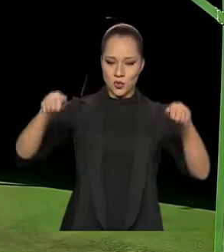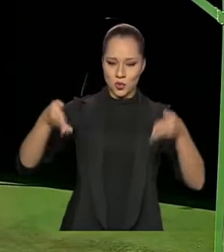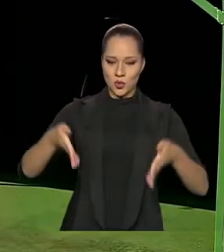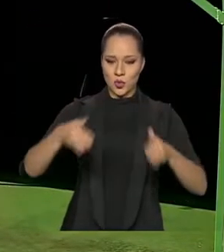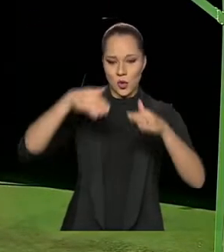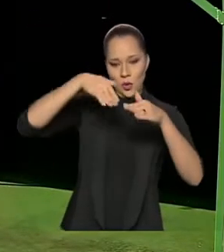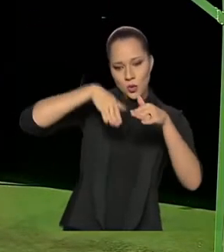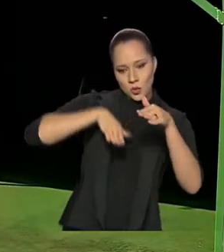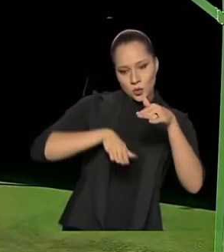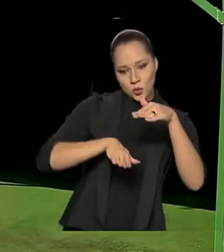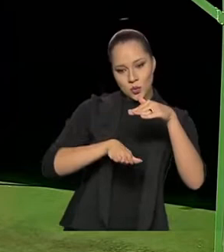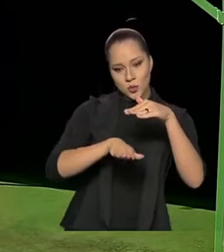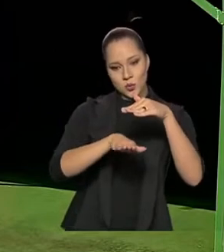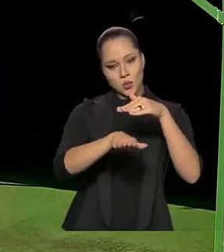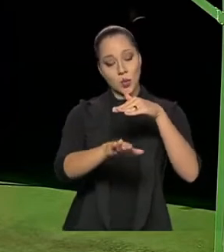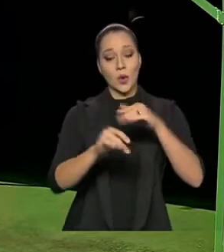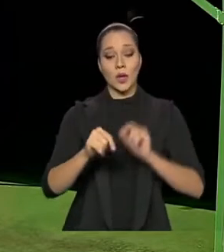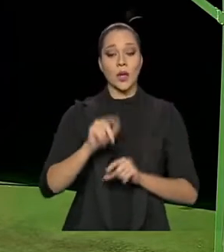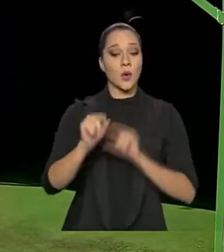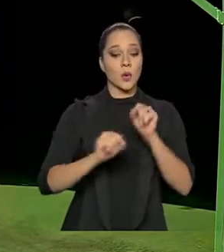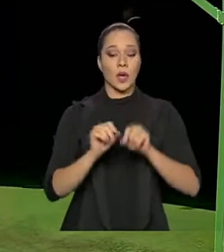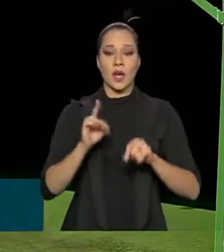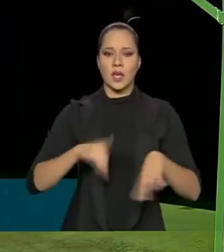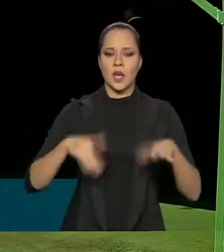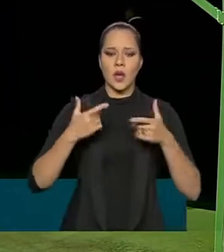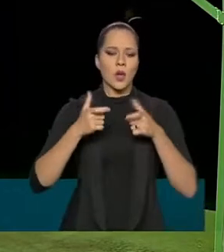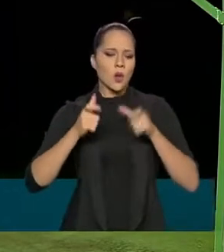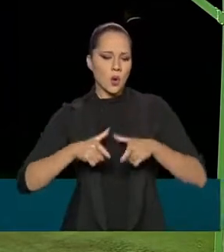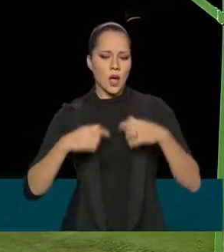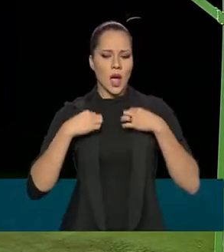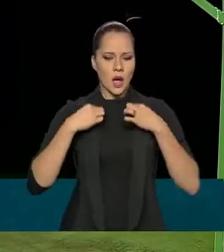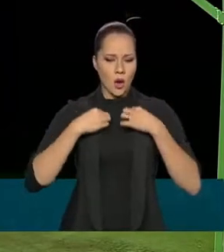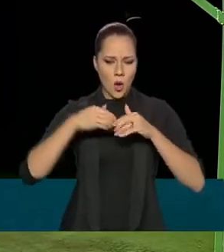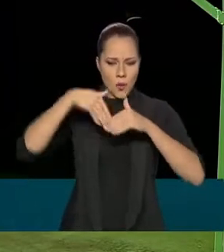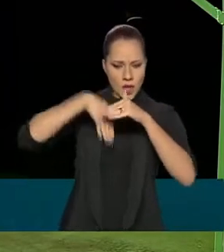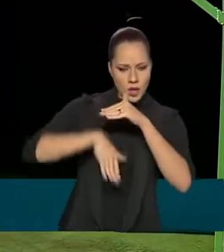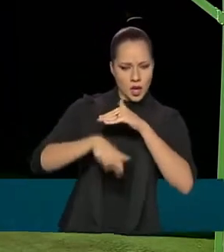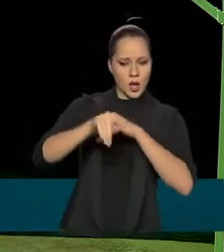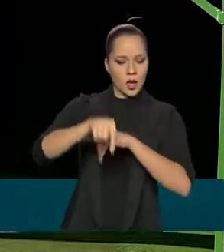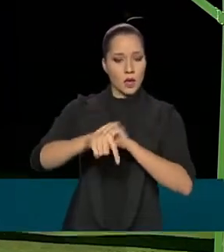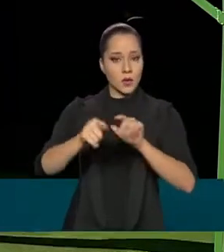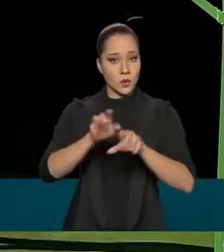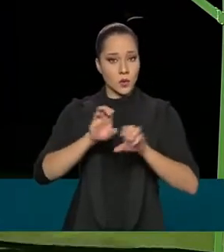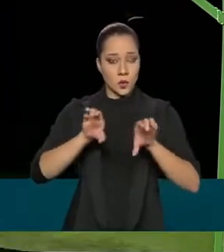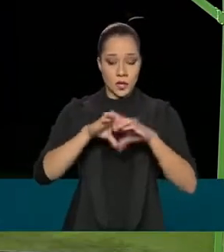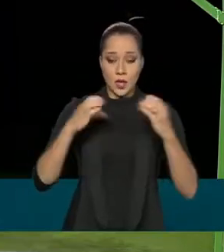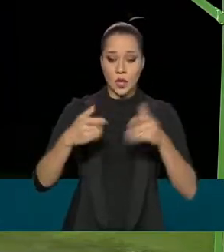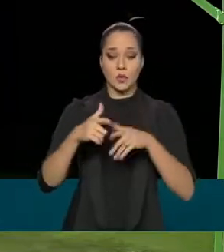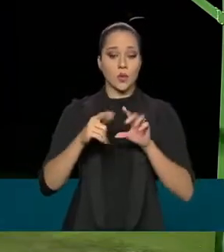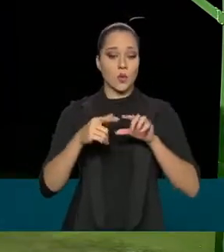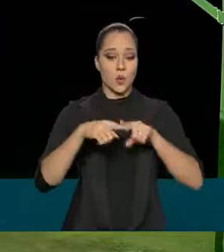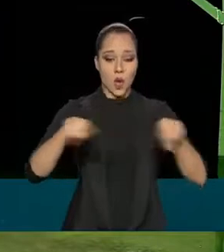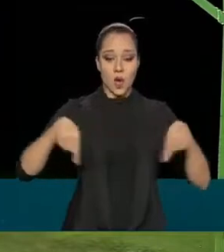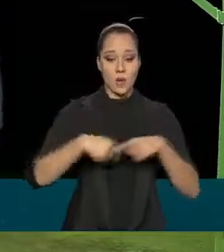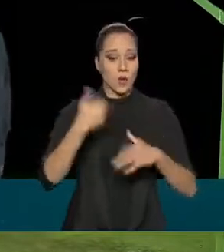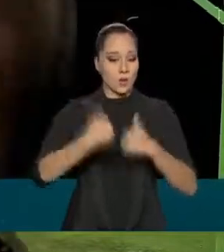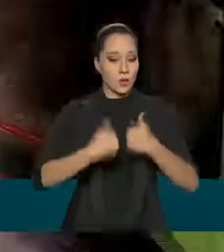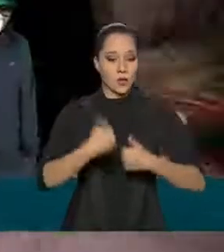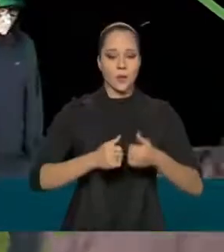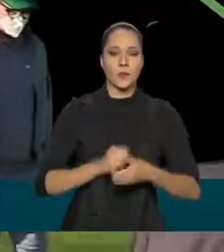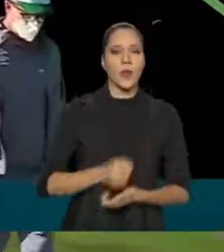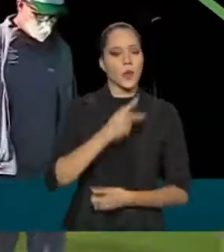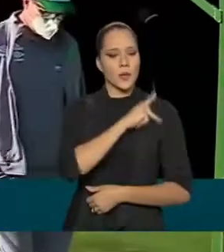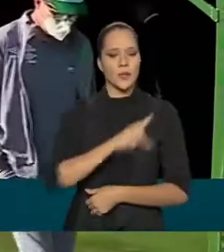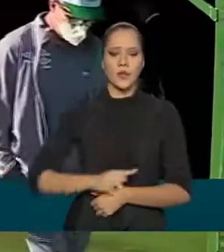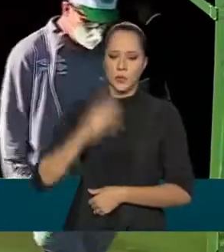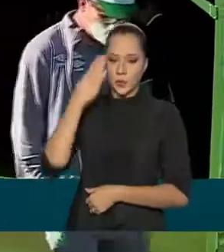a ligação entre vestiários, a área interna do estádio ao campo de futebol. O presidente Jair Bolsonaro